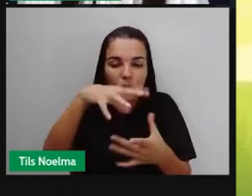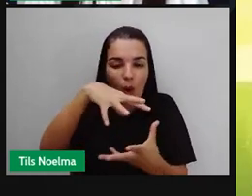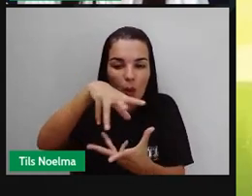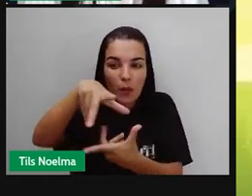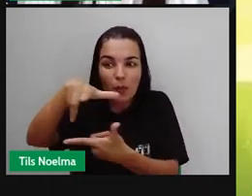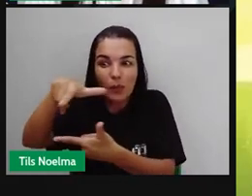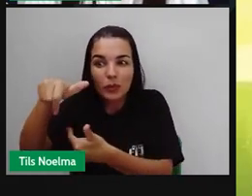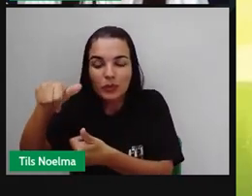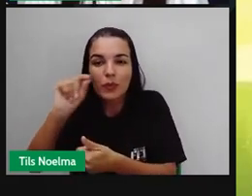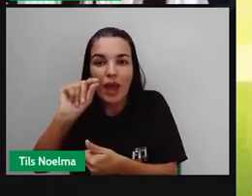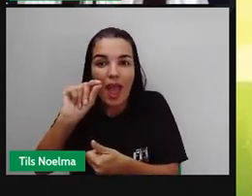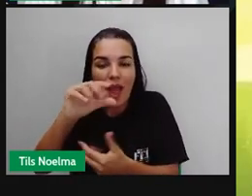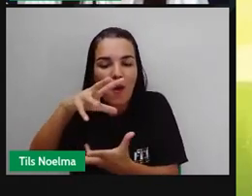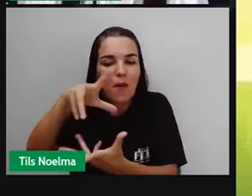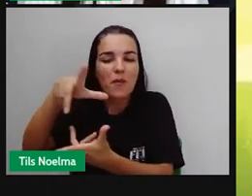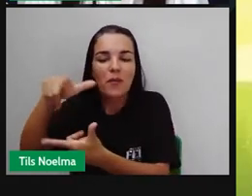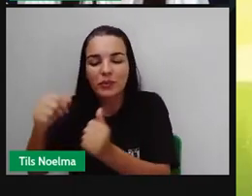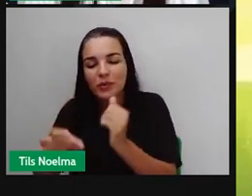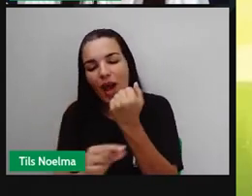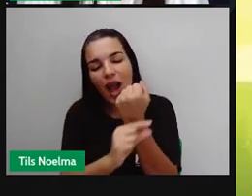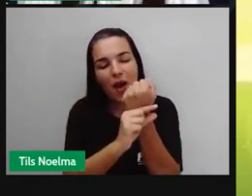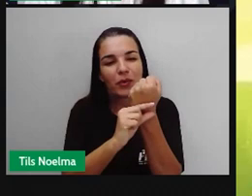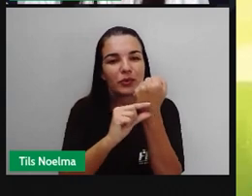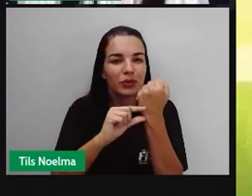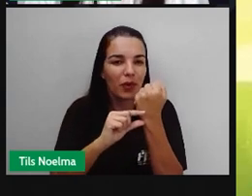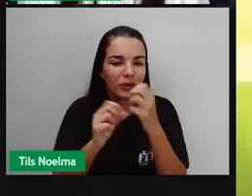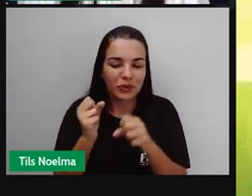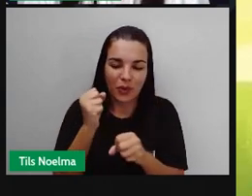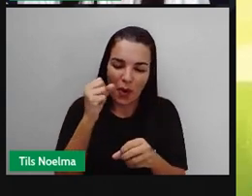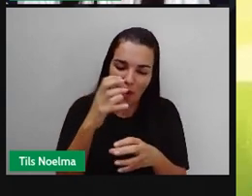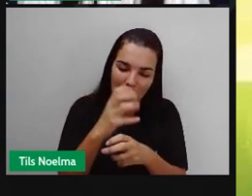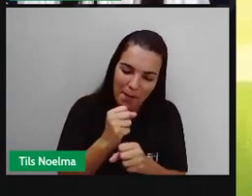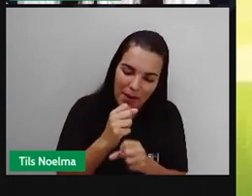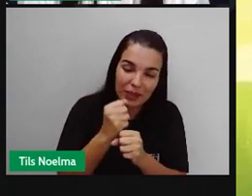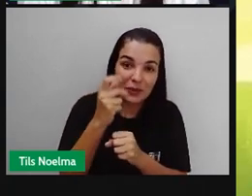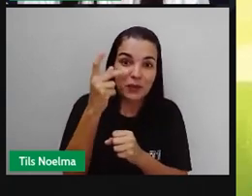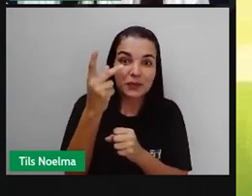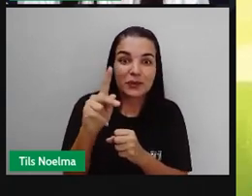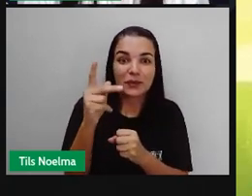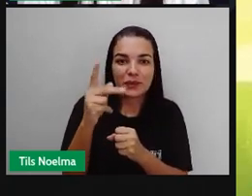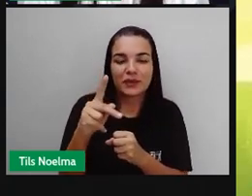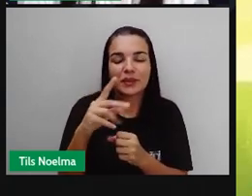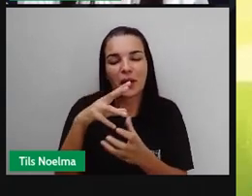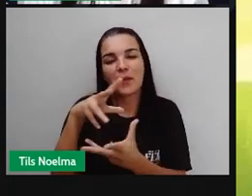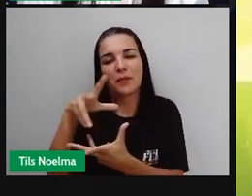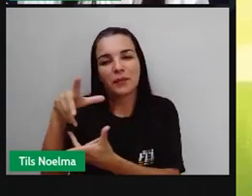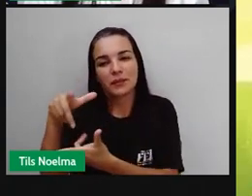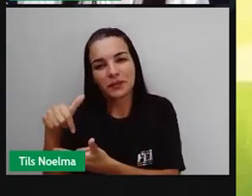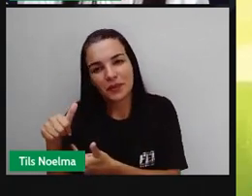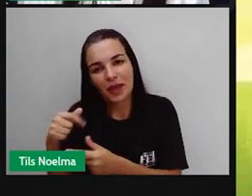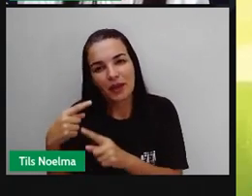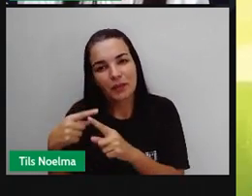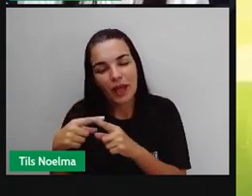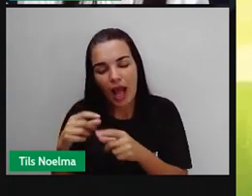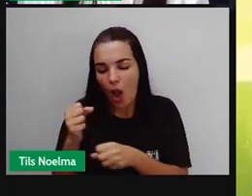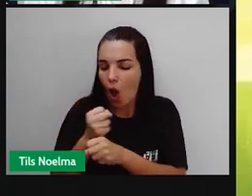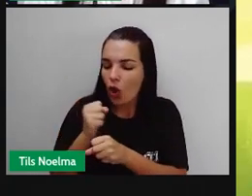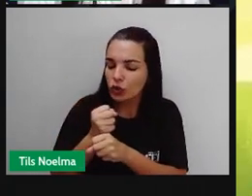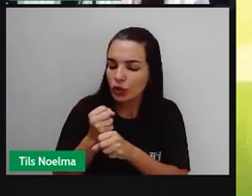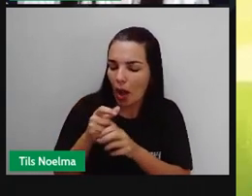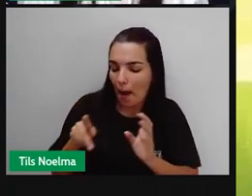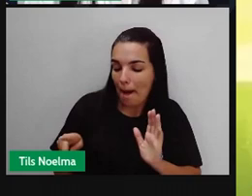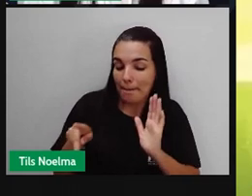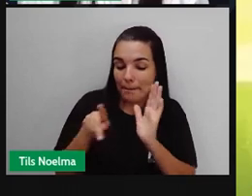que depois será somado ao seu mundo, quando a gente lê, a gente entra no mundo do autor e a gente constrói o nosso próprio